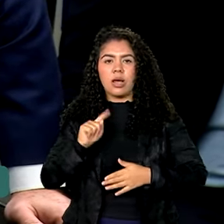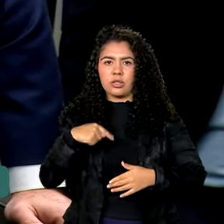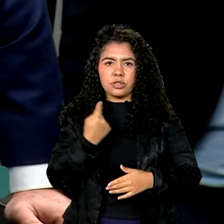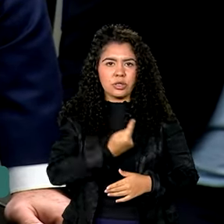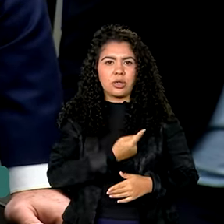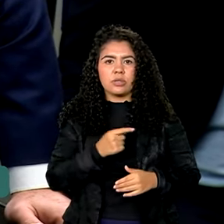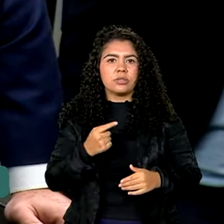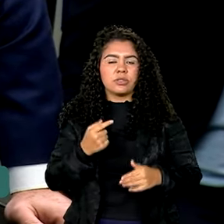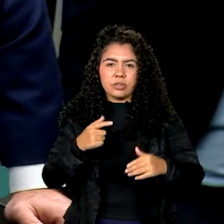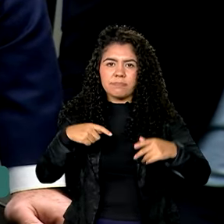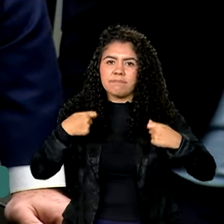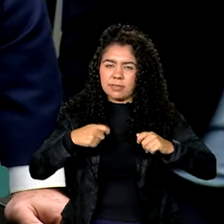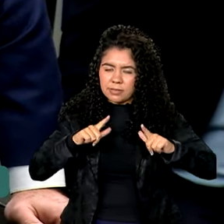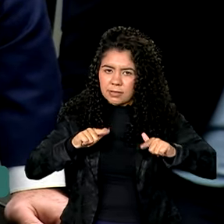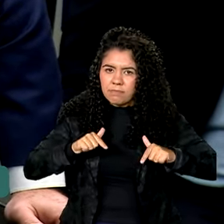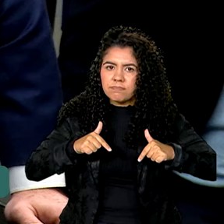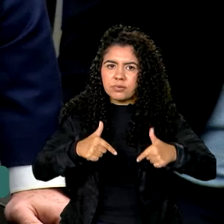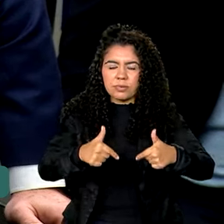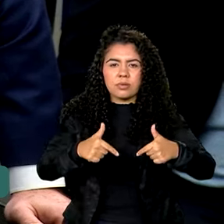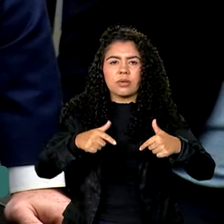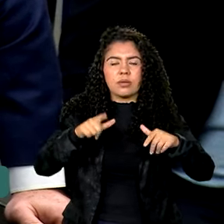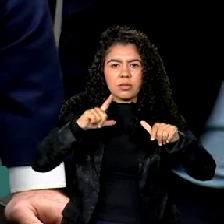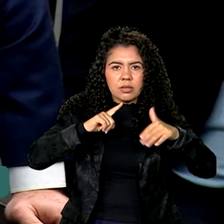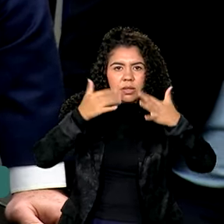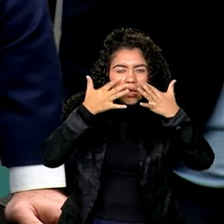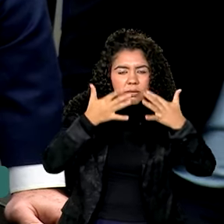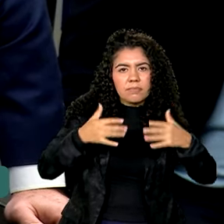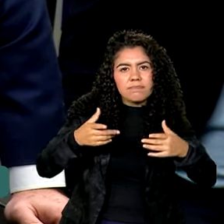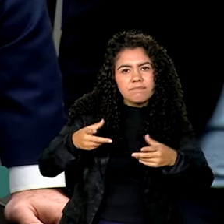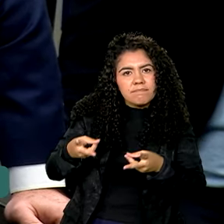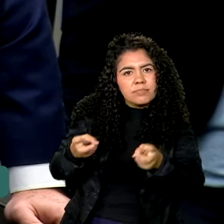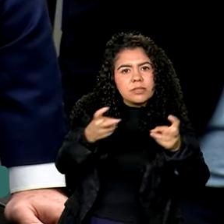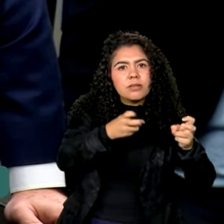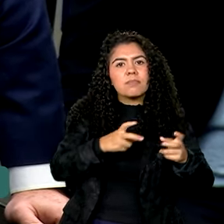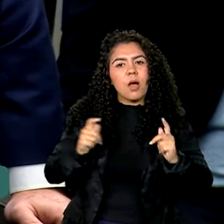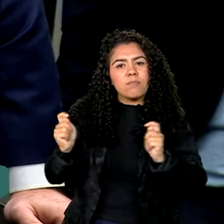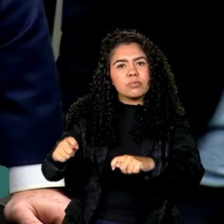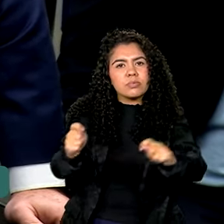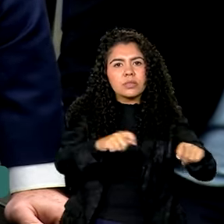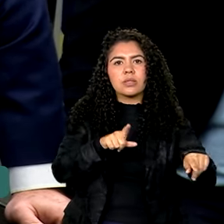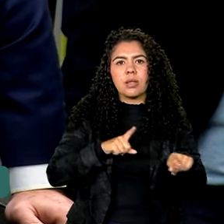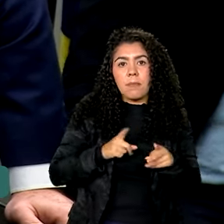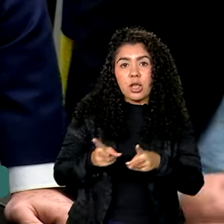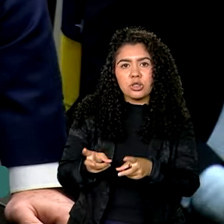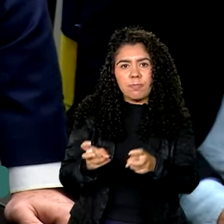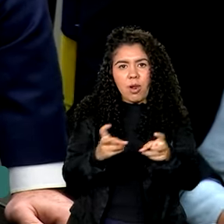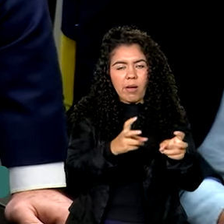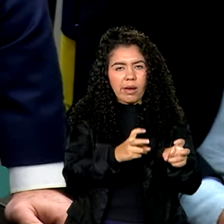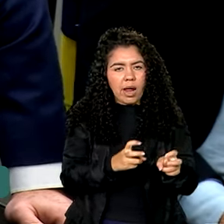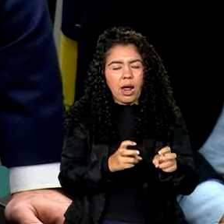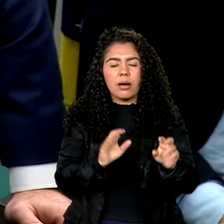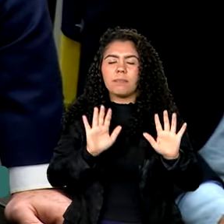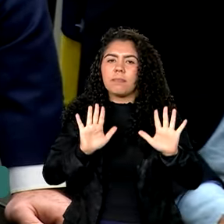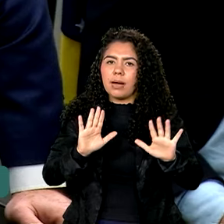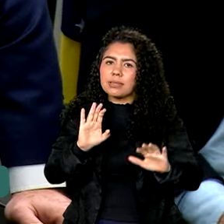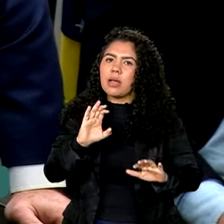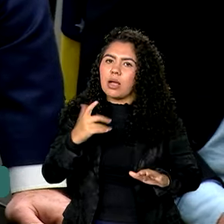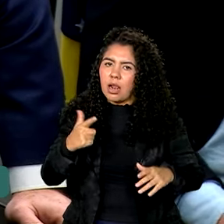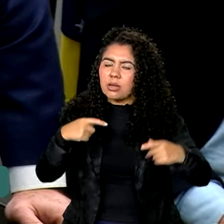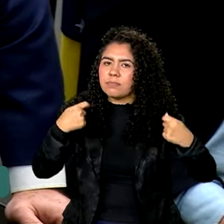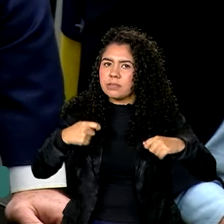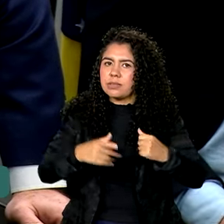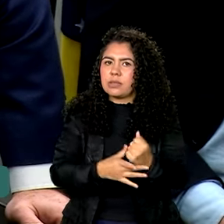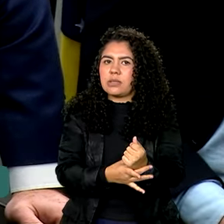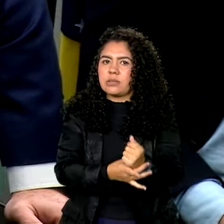energética. Então nós temos que olhar todas as nossas potencialidades e explorá-las, claro, sempre de forma